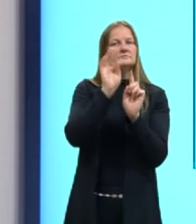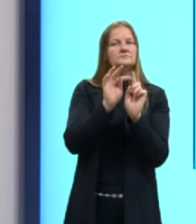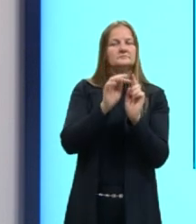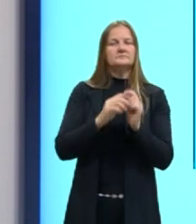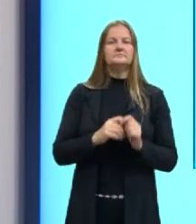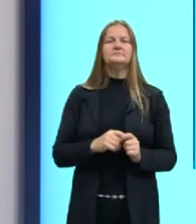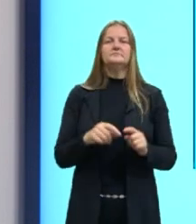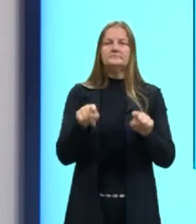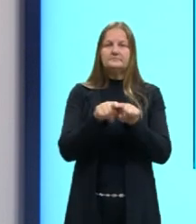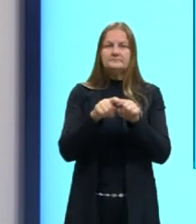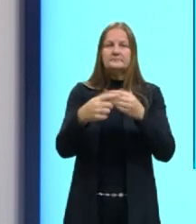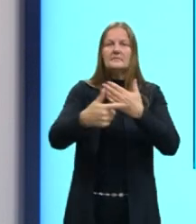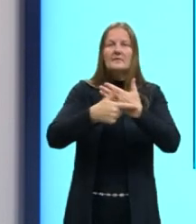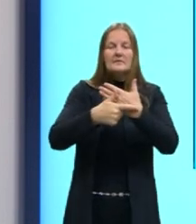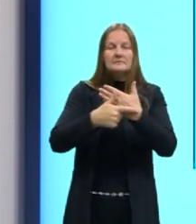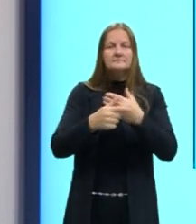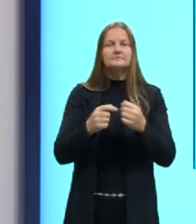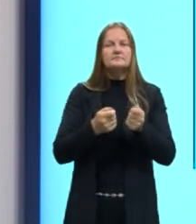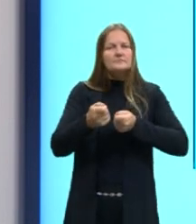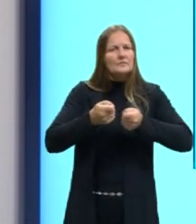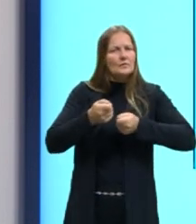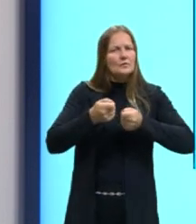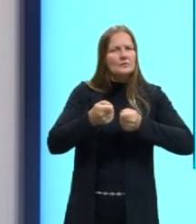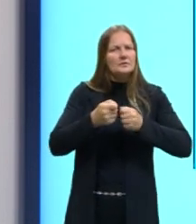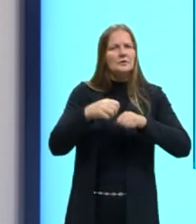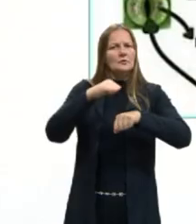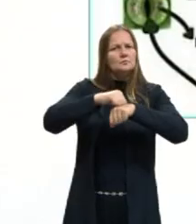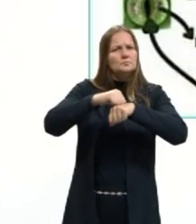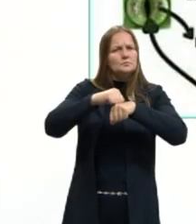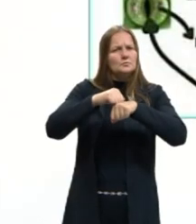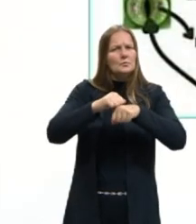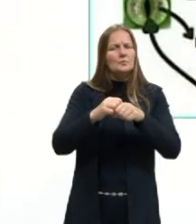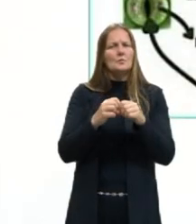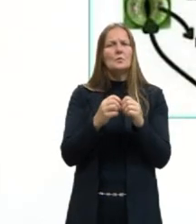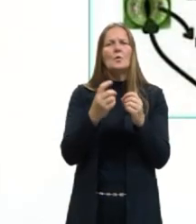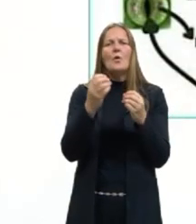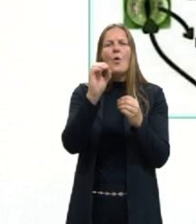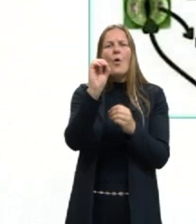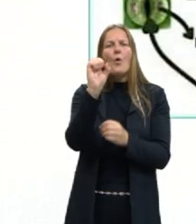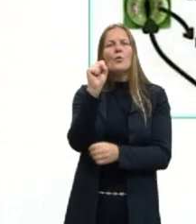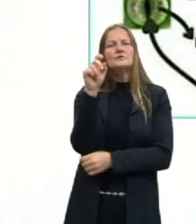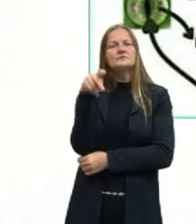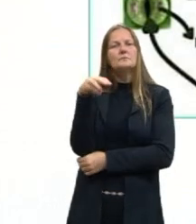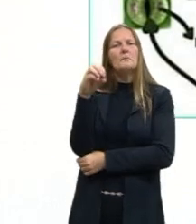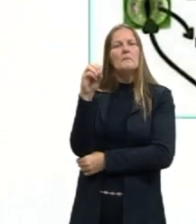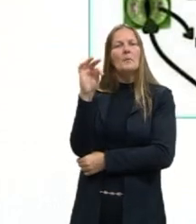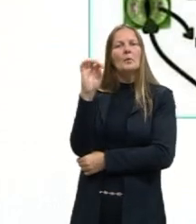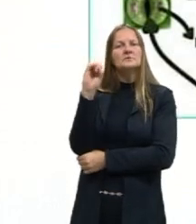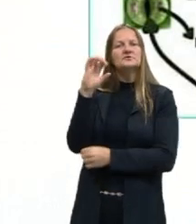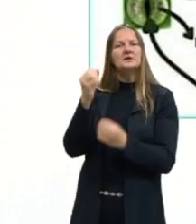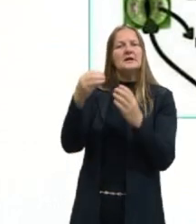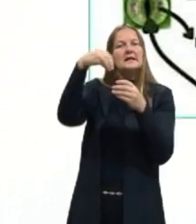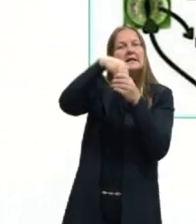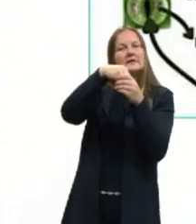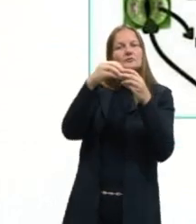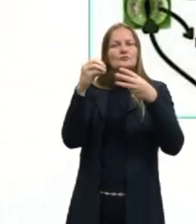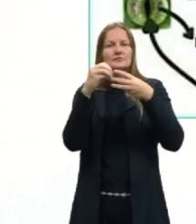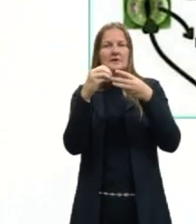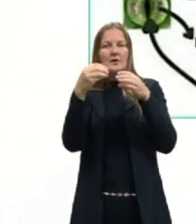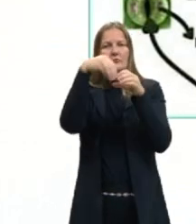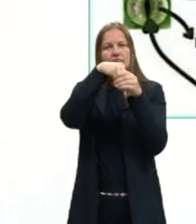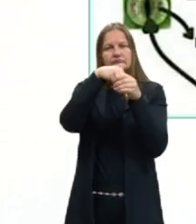auxiliar no controle da turgidez e pressão osmótica do interior da célula.